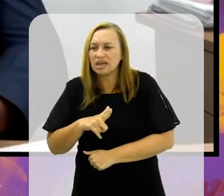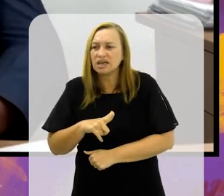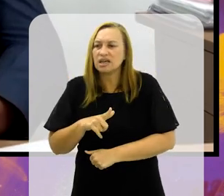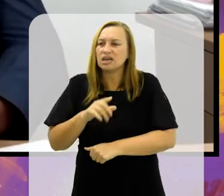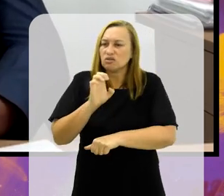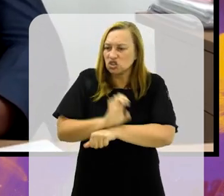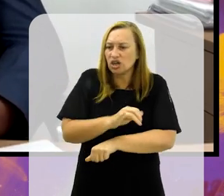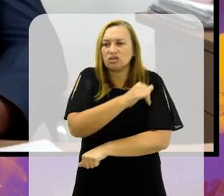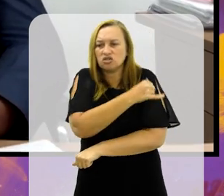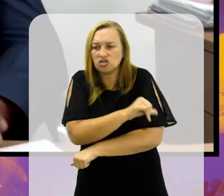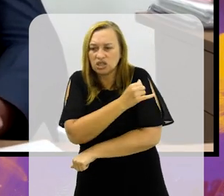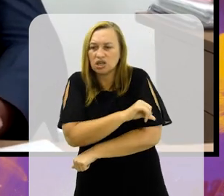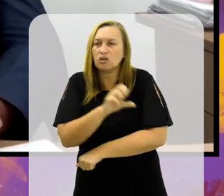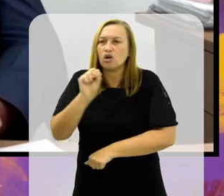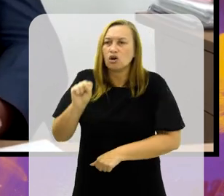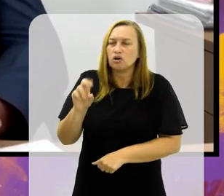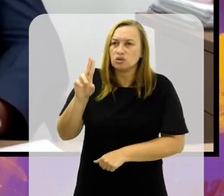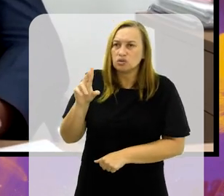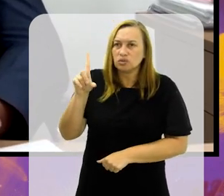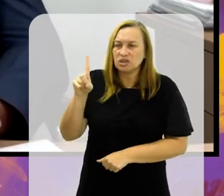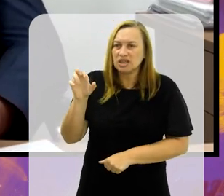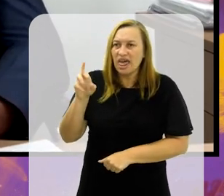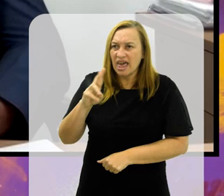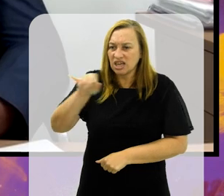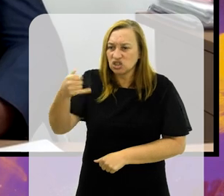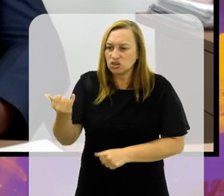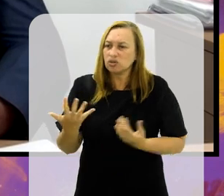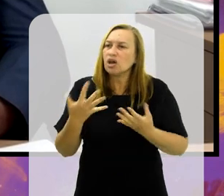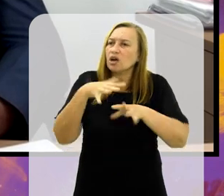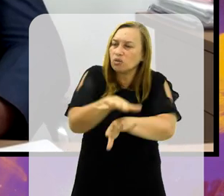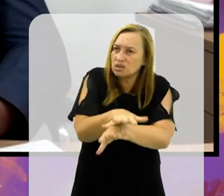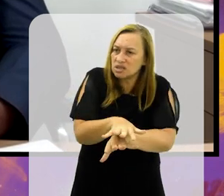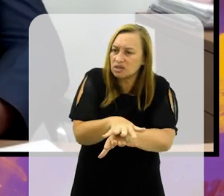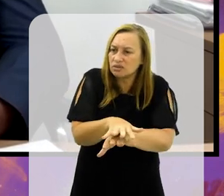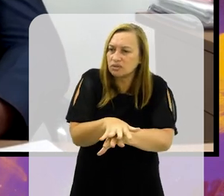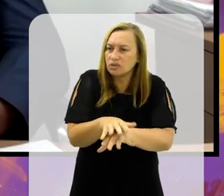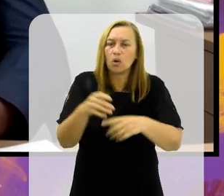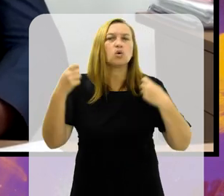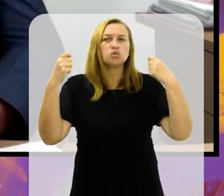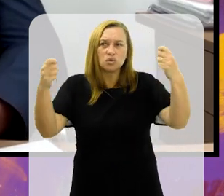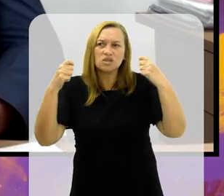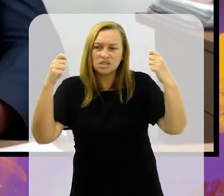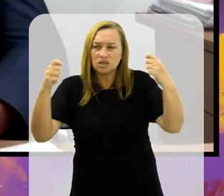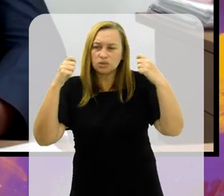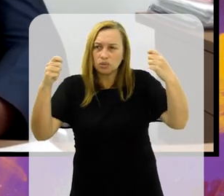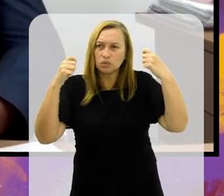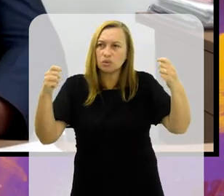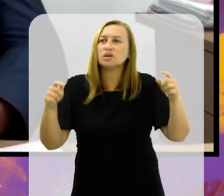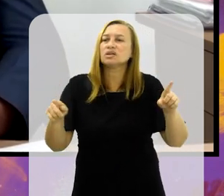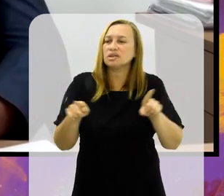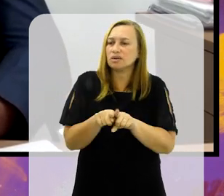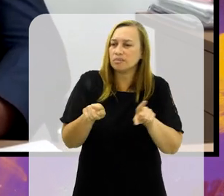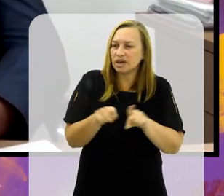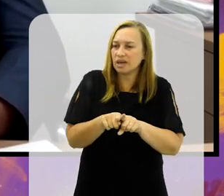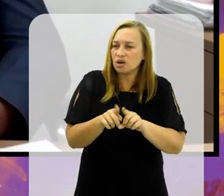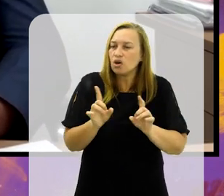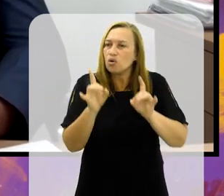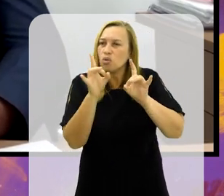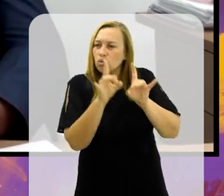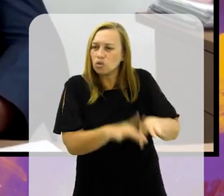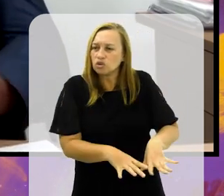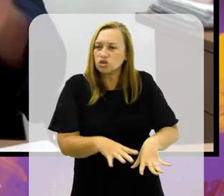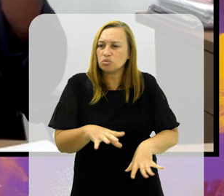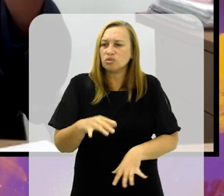da Suderge, o nosso esporte é inclusivo. E é inclusivo também para o torcedor, como foi nesse último Fla-Flu,